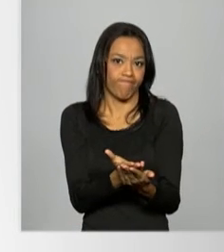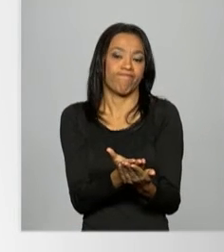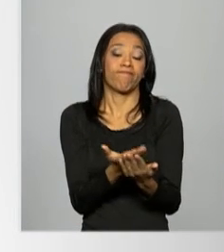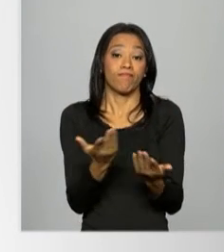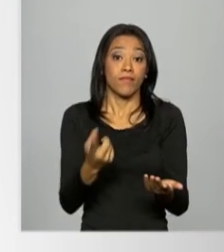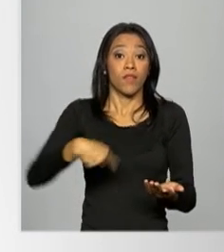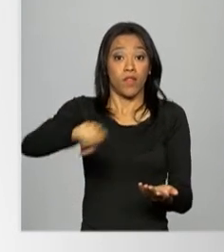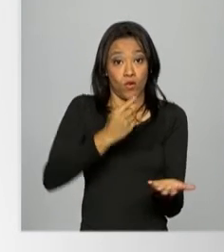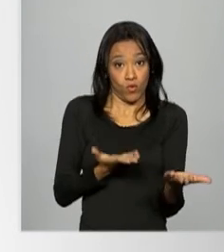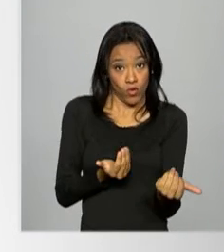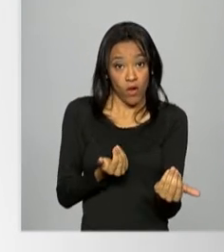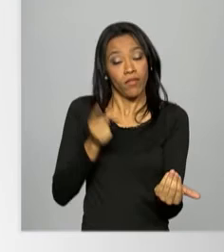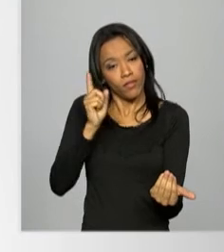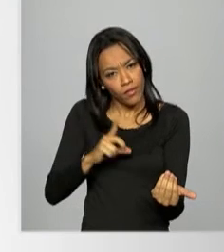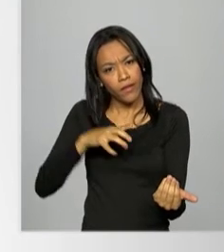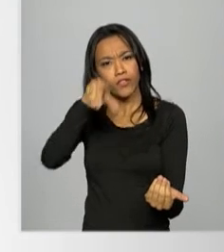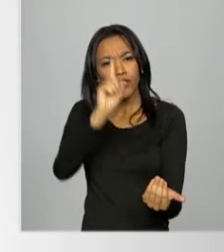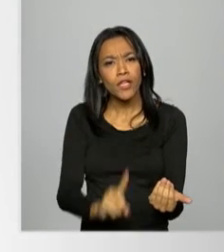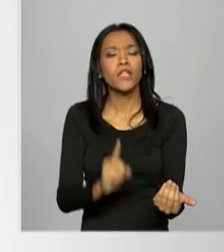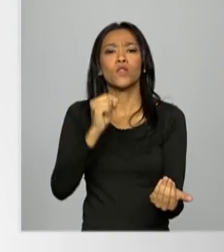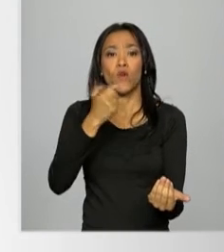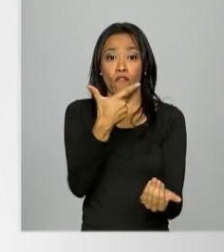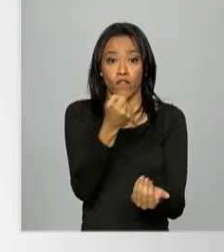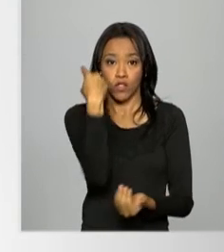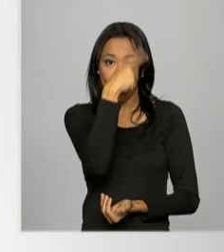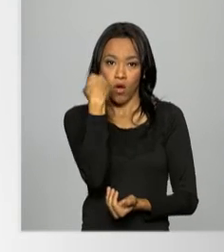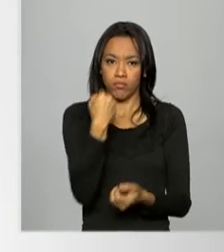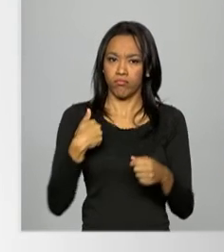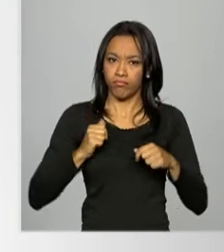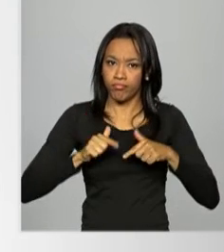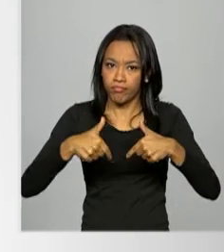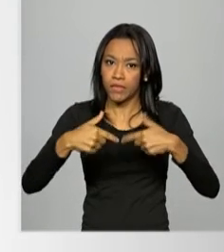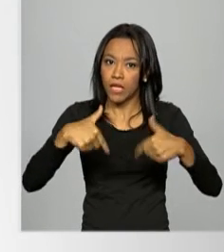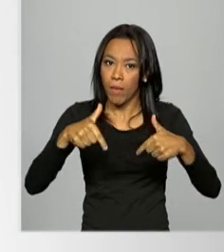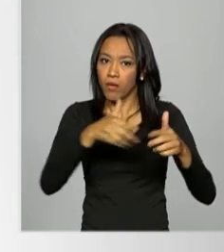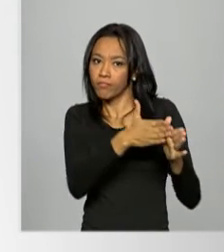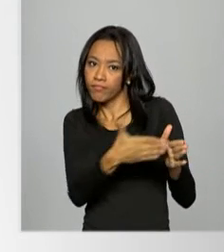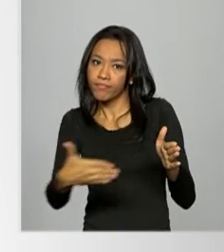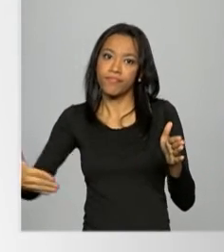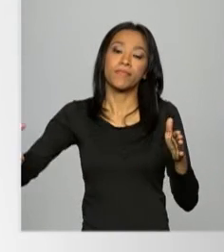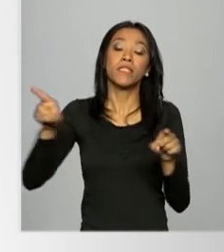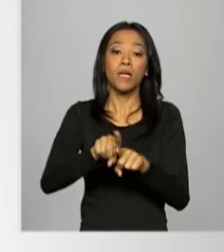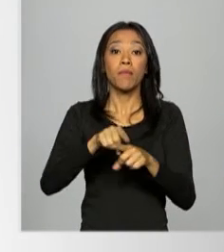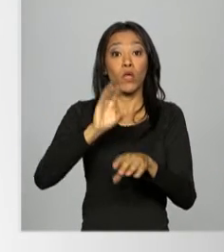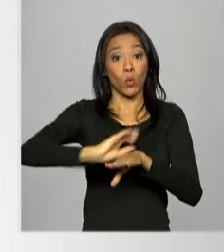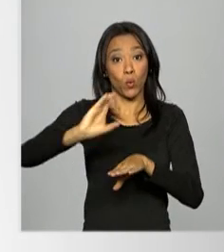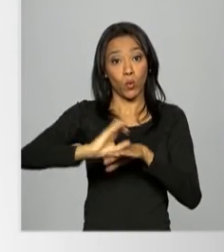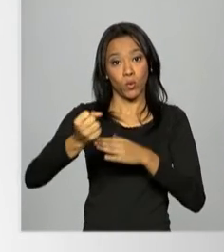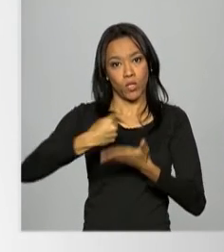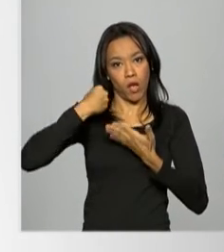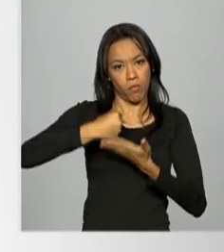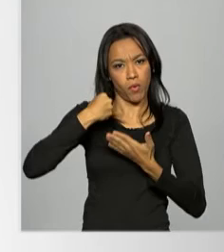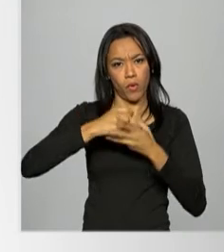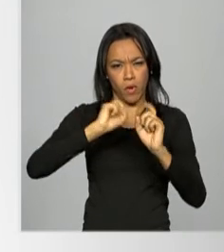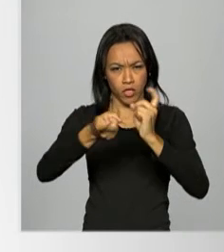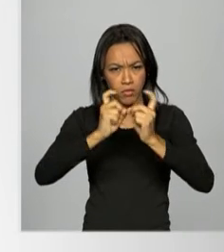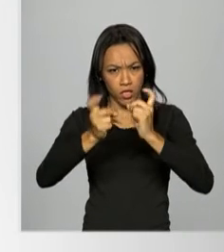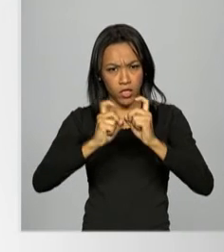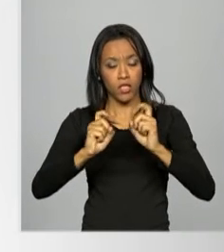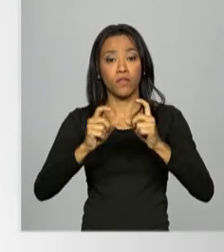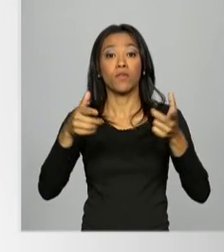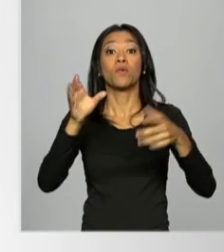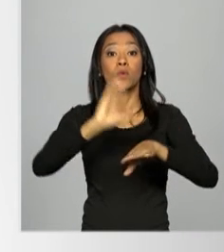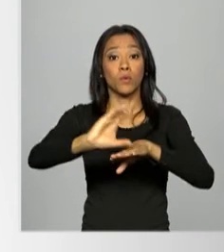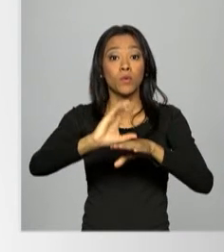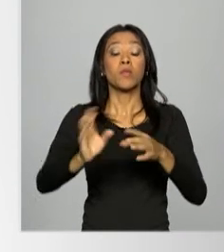O Jovem Aprendiz terá direito a jornada de 20 horas semanais, curso de aprendizagem de assistente administrativo realizado no Senai,